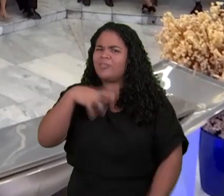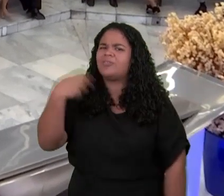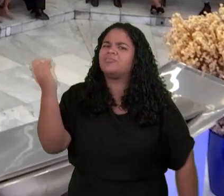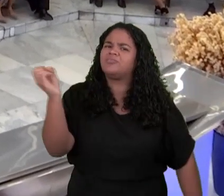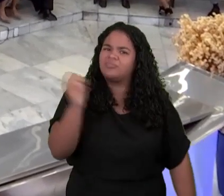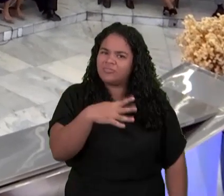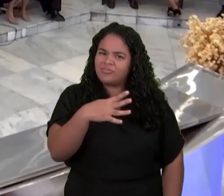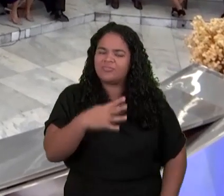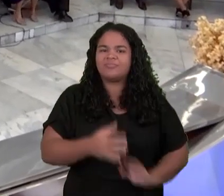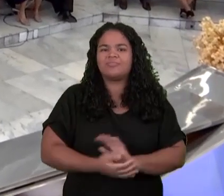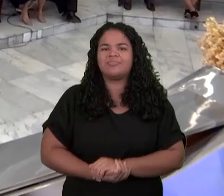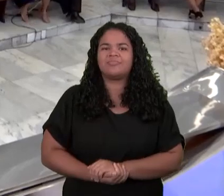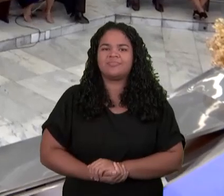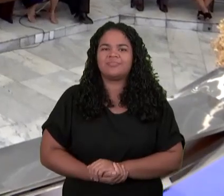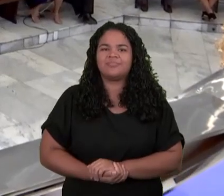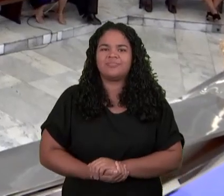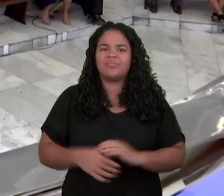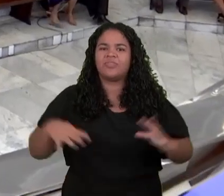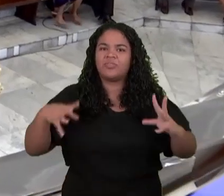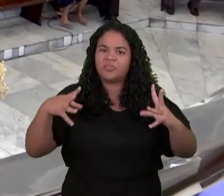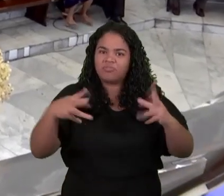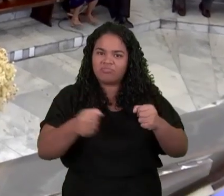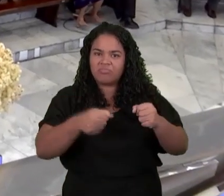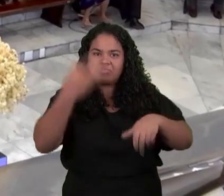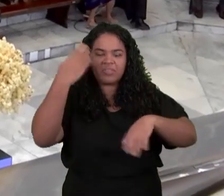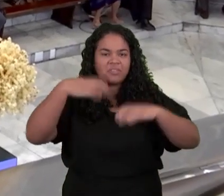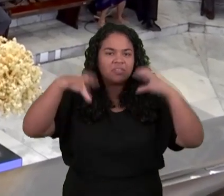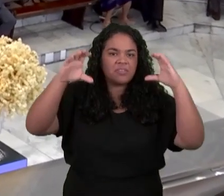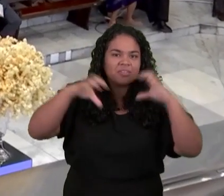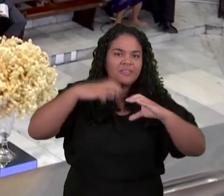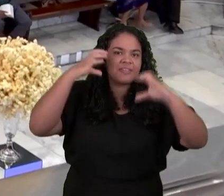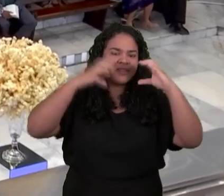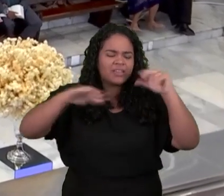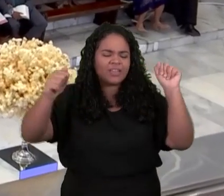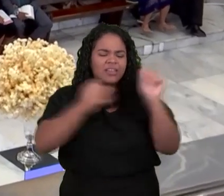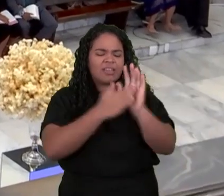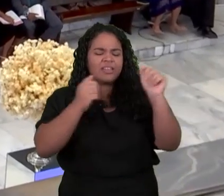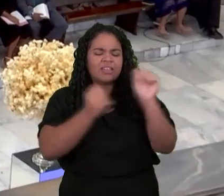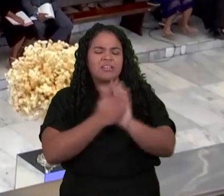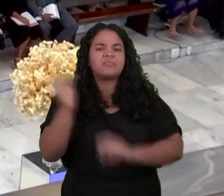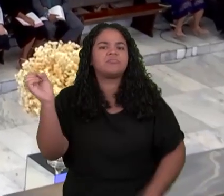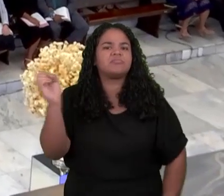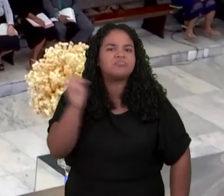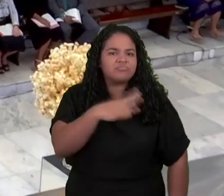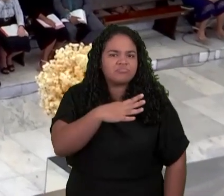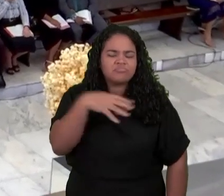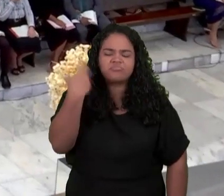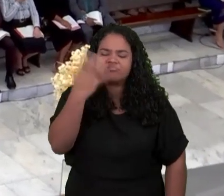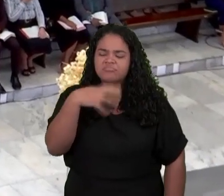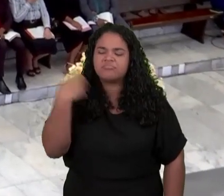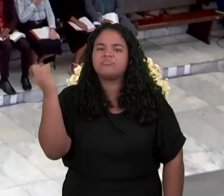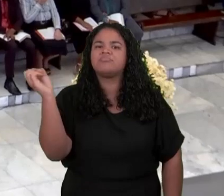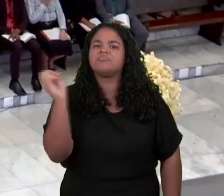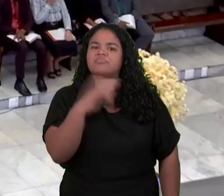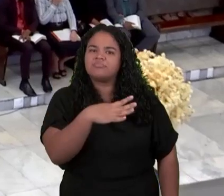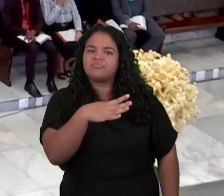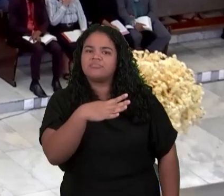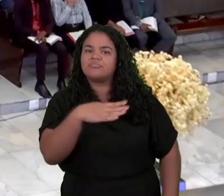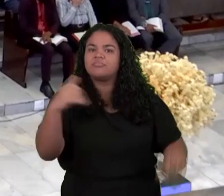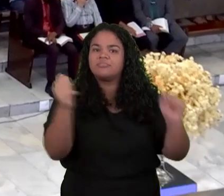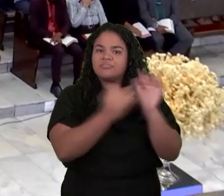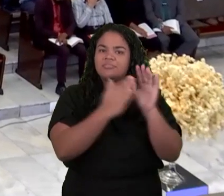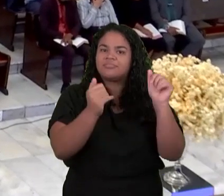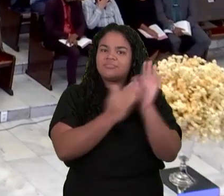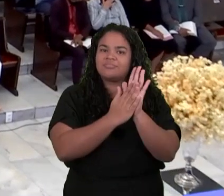Diga mais uma vez E cantavam Um novo cântico Dizendo